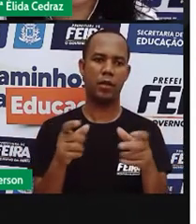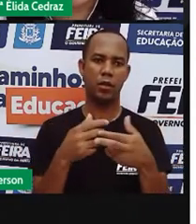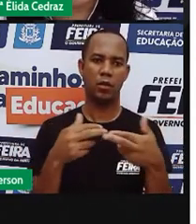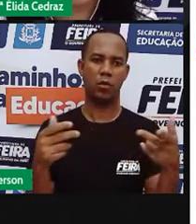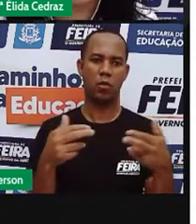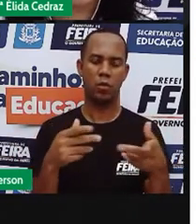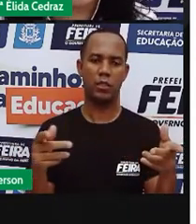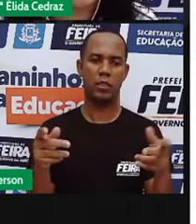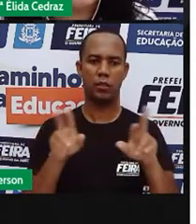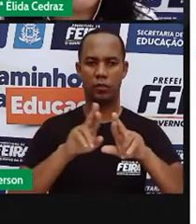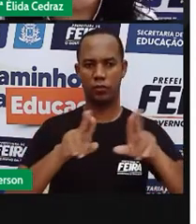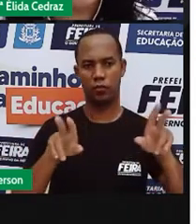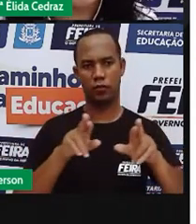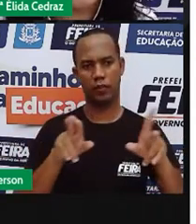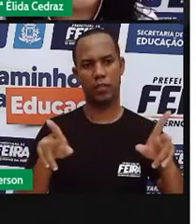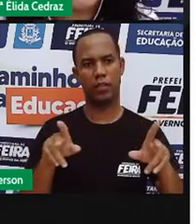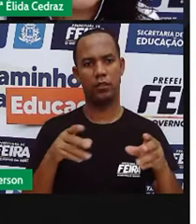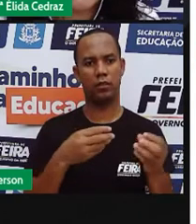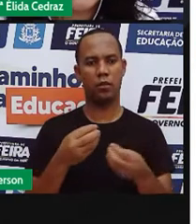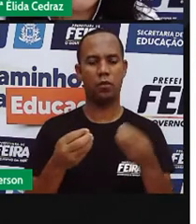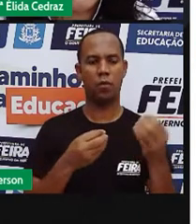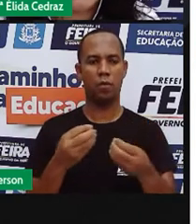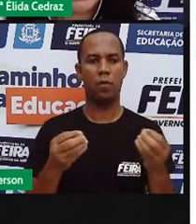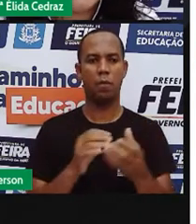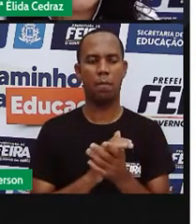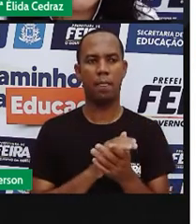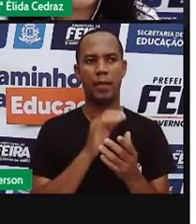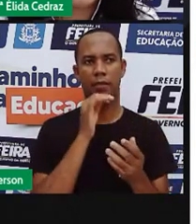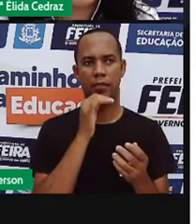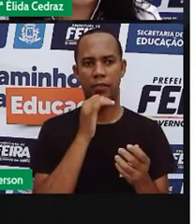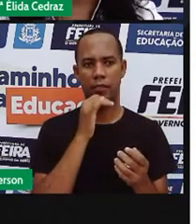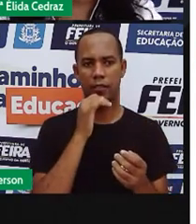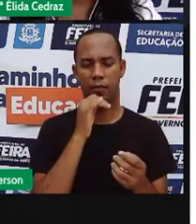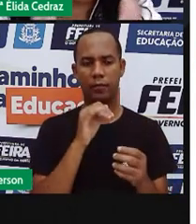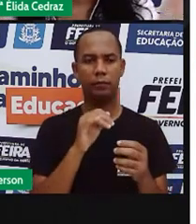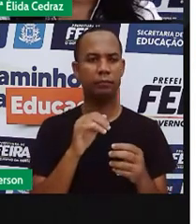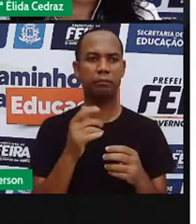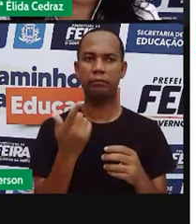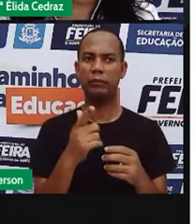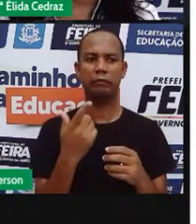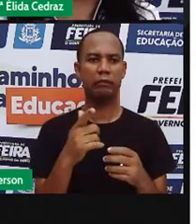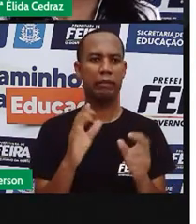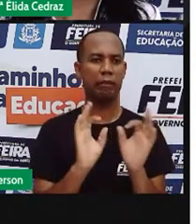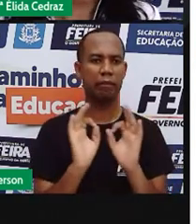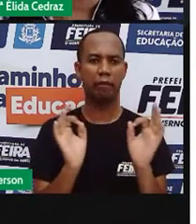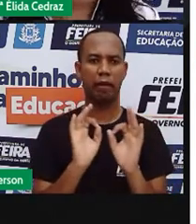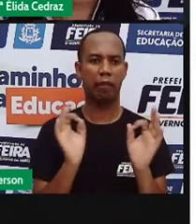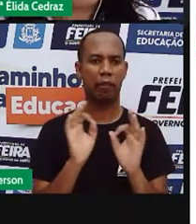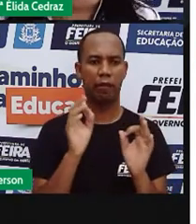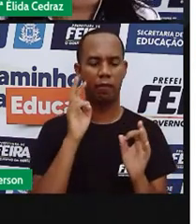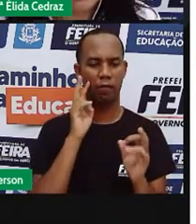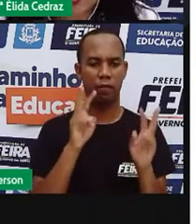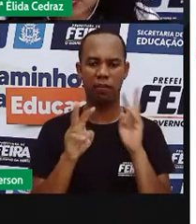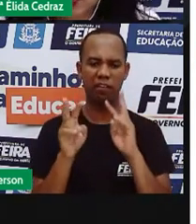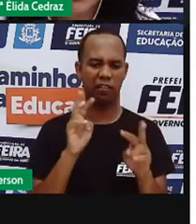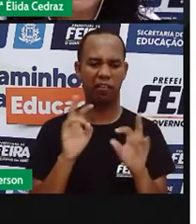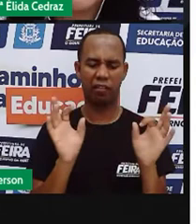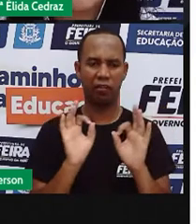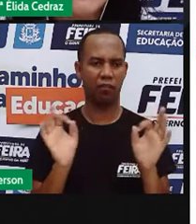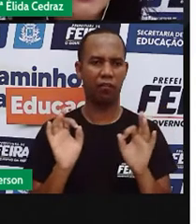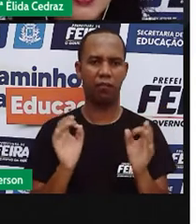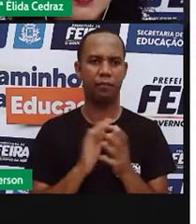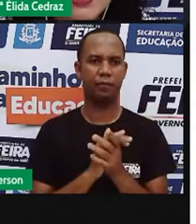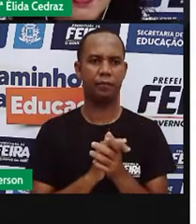contrárias uma da outra. Coisas contrárias que não tem nada a ver. É o contrário mesmo.